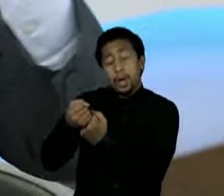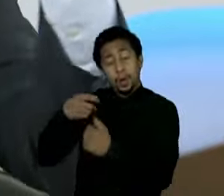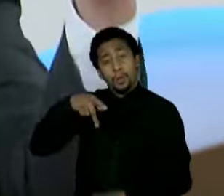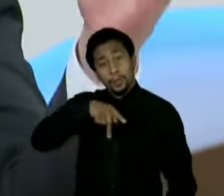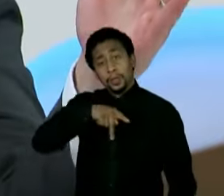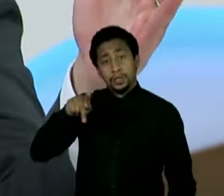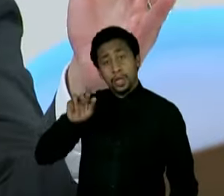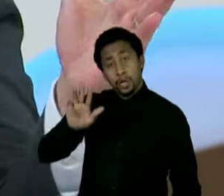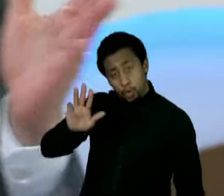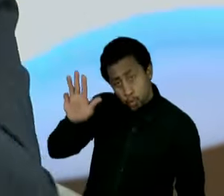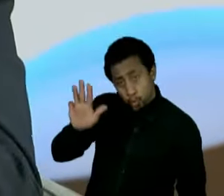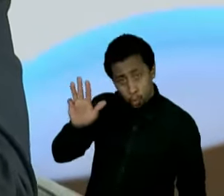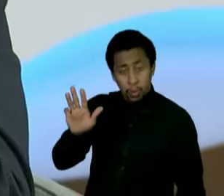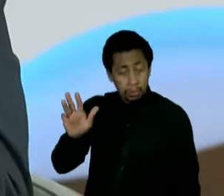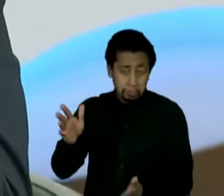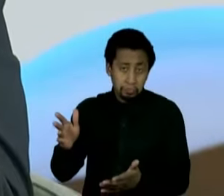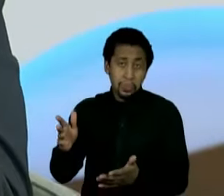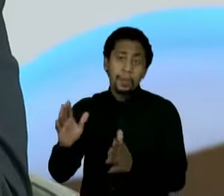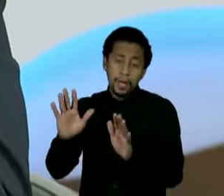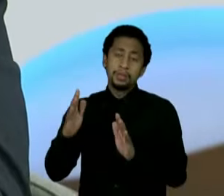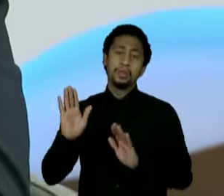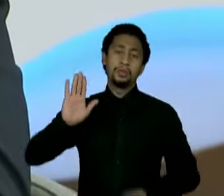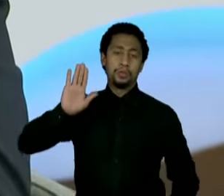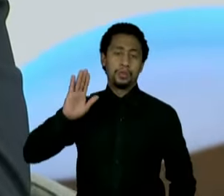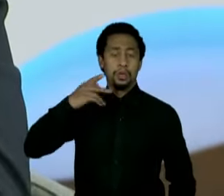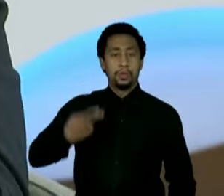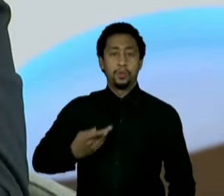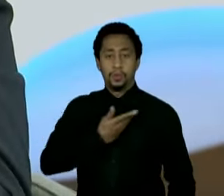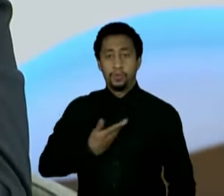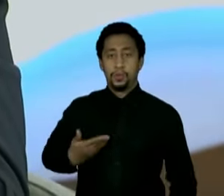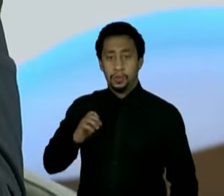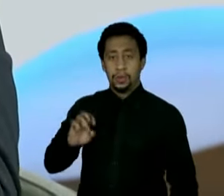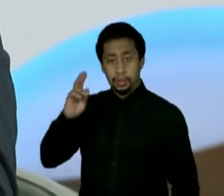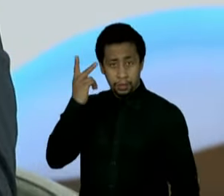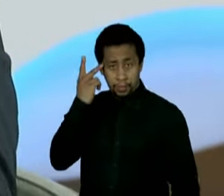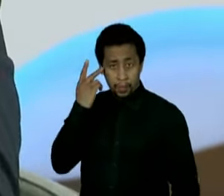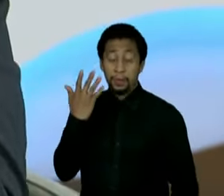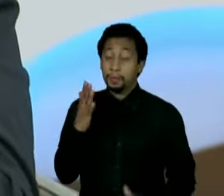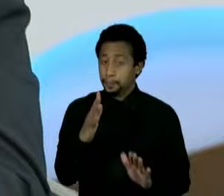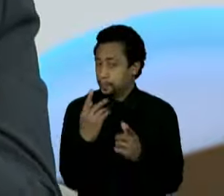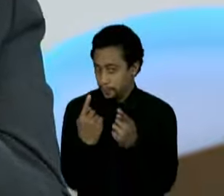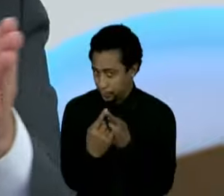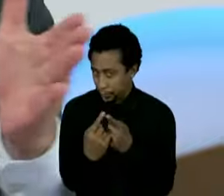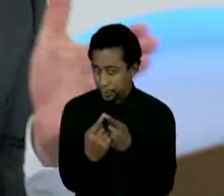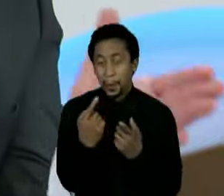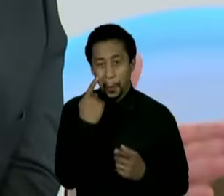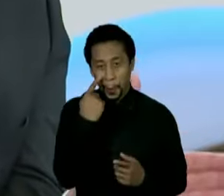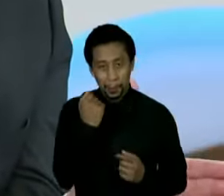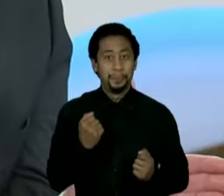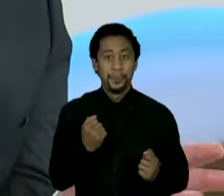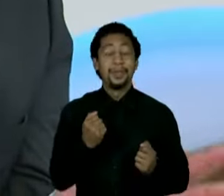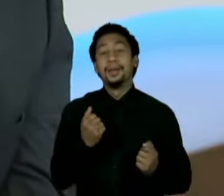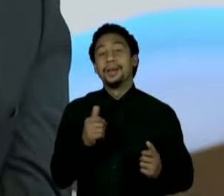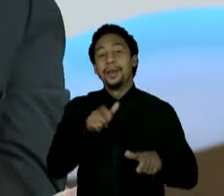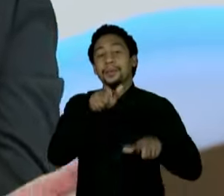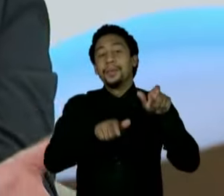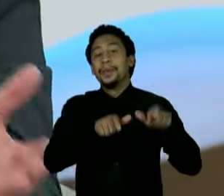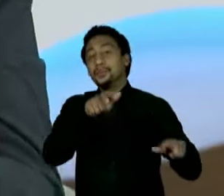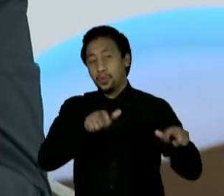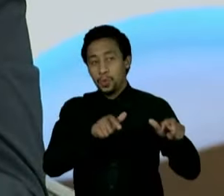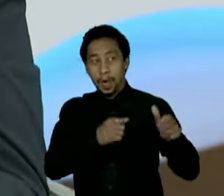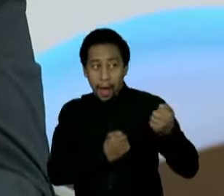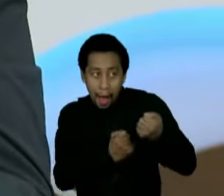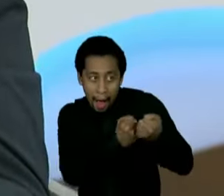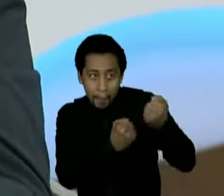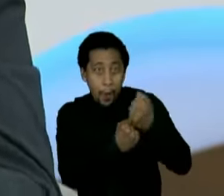uma estratégia mais ampla. O eleitor do Geraldo Alckmin, eu penso, é mais fácil ele caminhar na minha direção do que